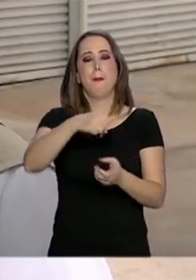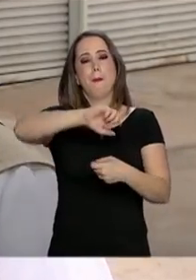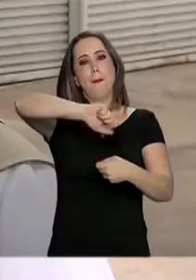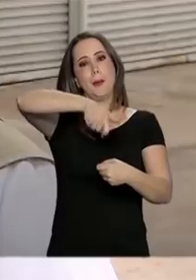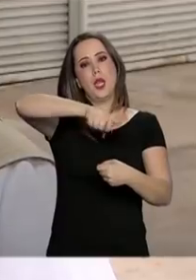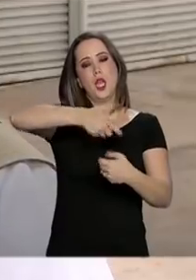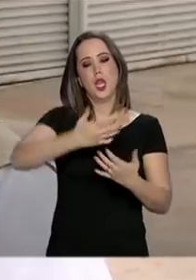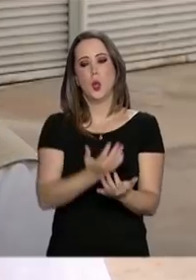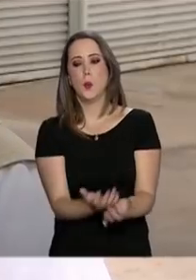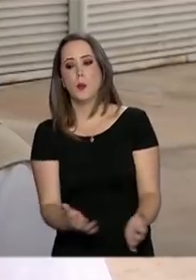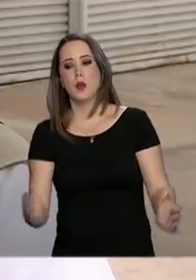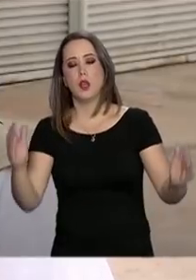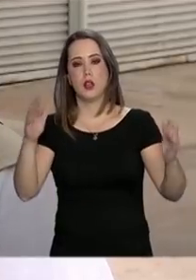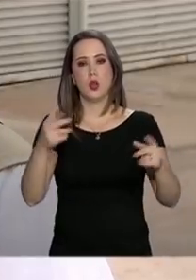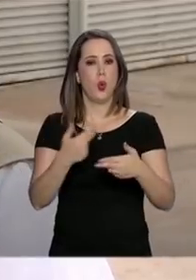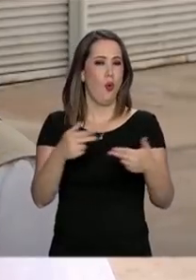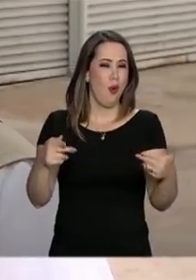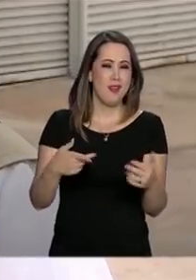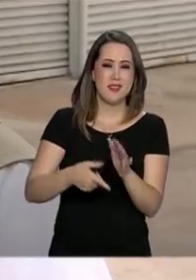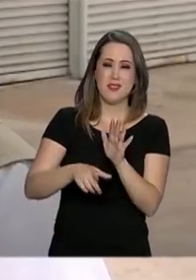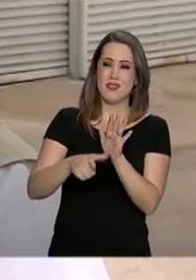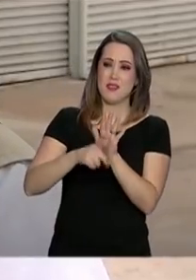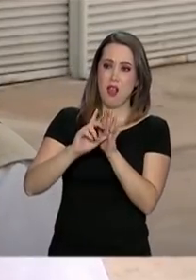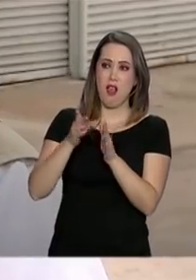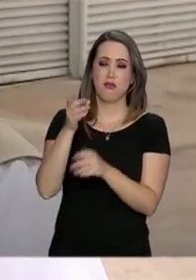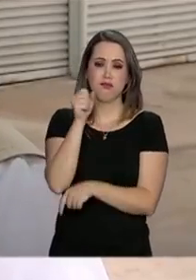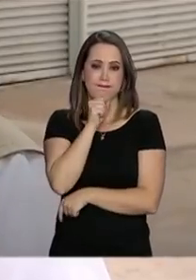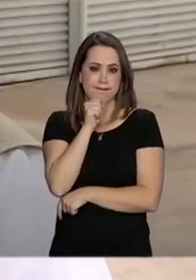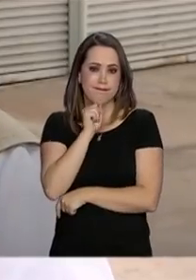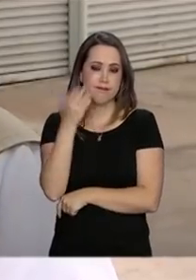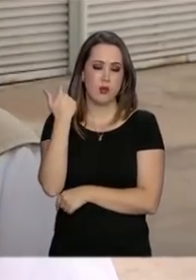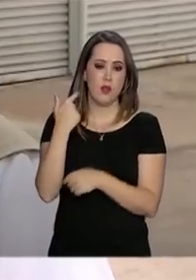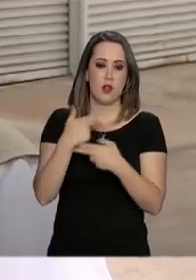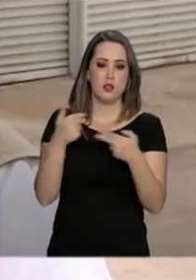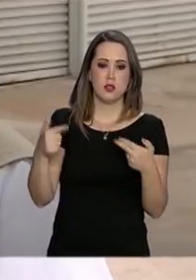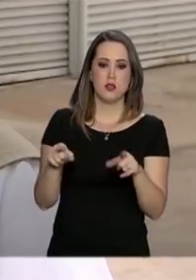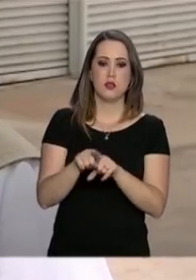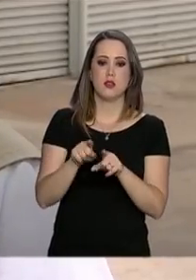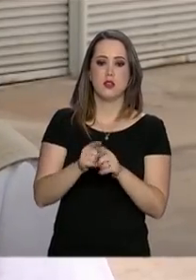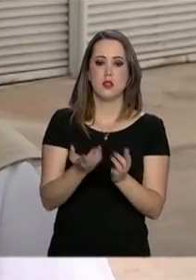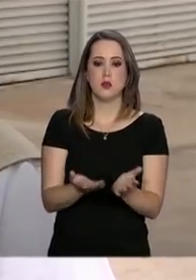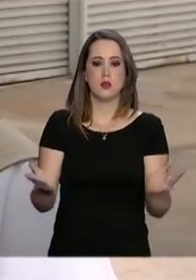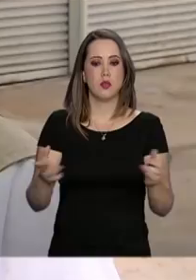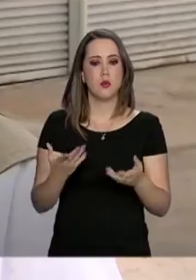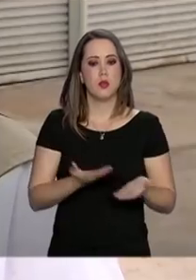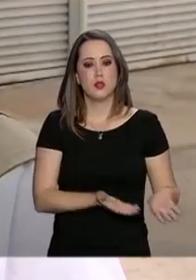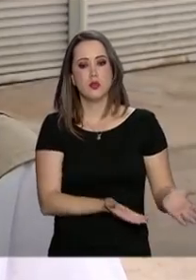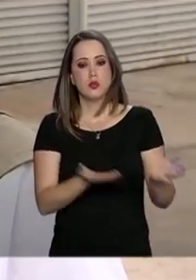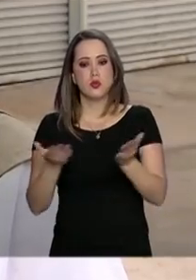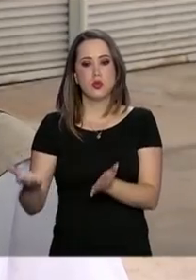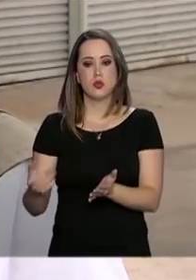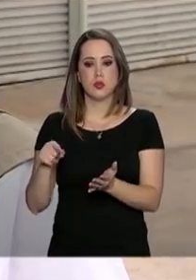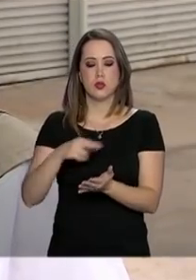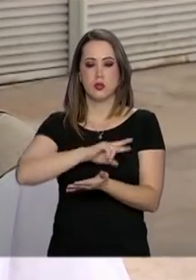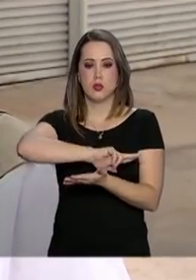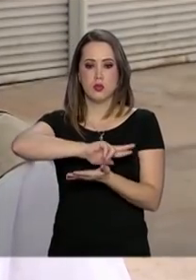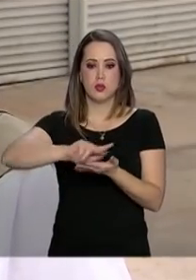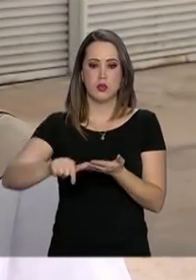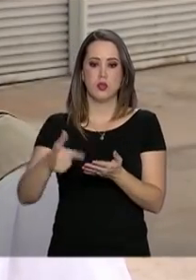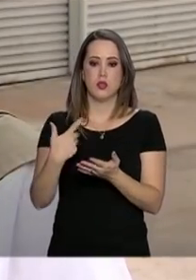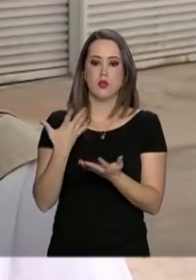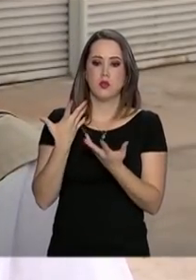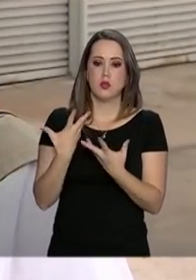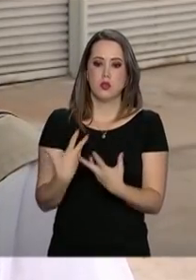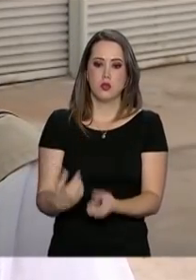tanques, máquinas de lavar, né? E também os móveis também de madeira, pode jogar. Porque muitos não